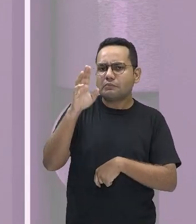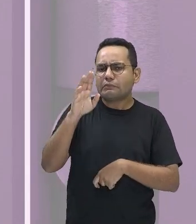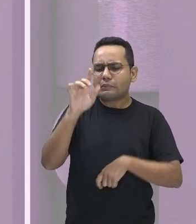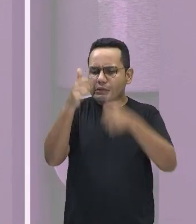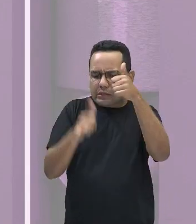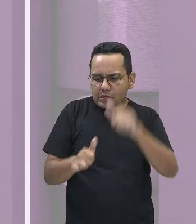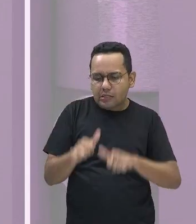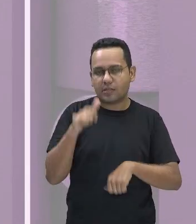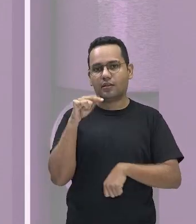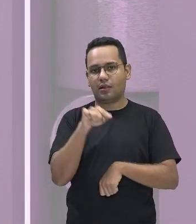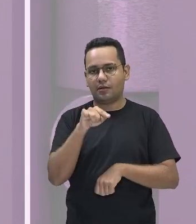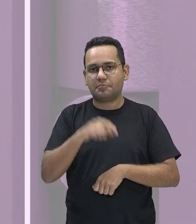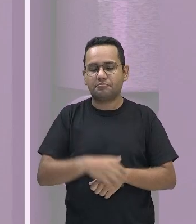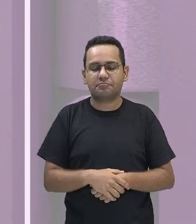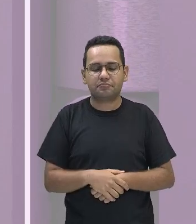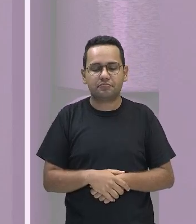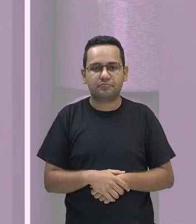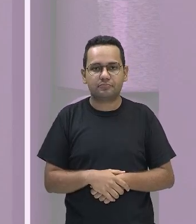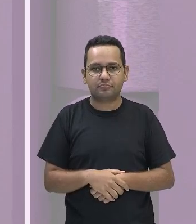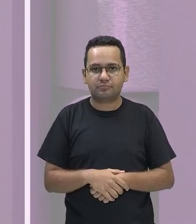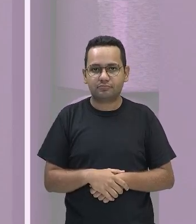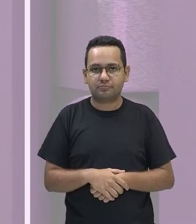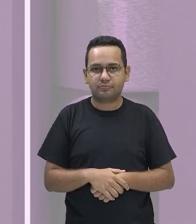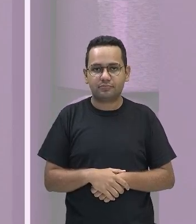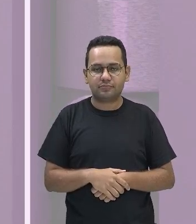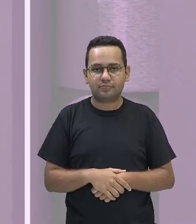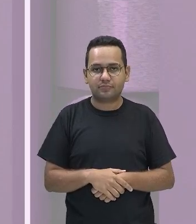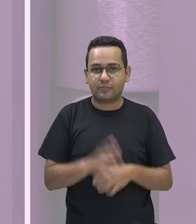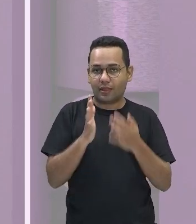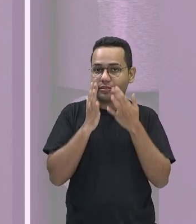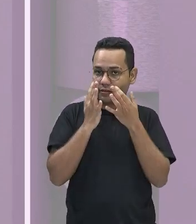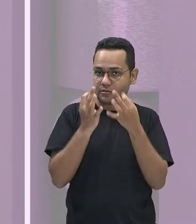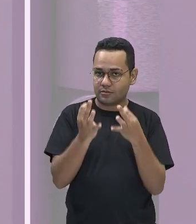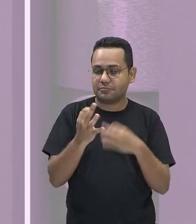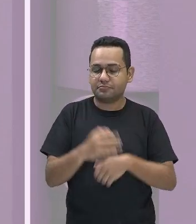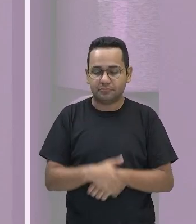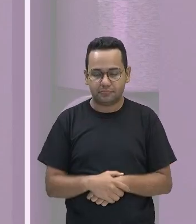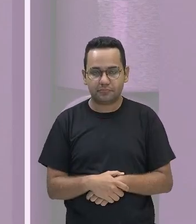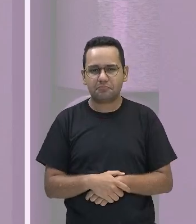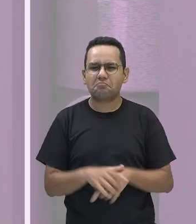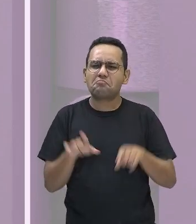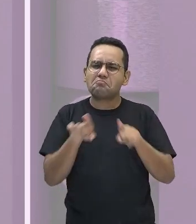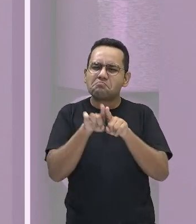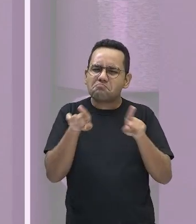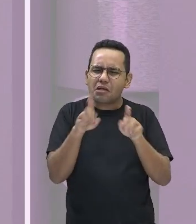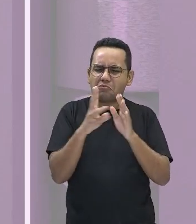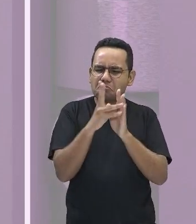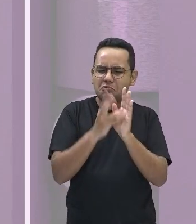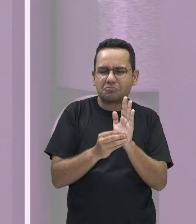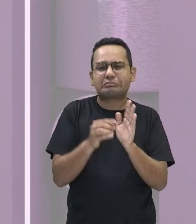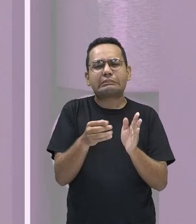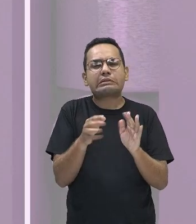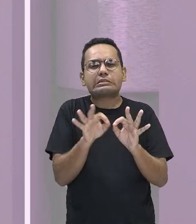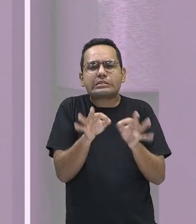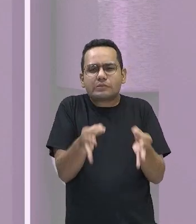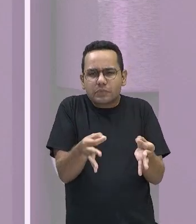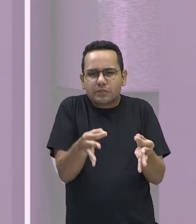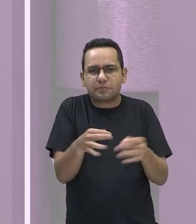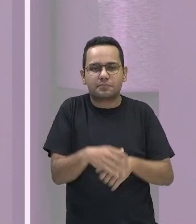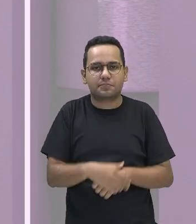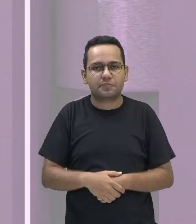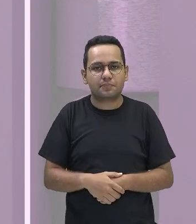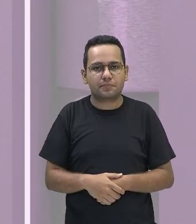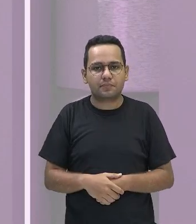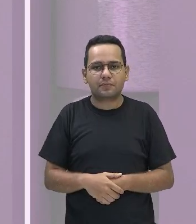interpretar gráficos. Então, preste bem atenção para você saber ali, é um conteúdo tecnicamente fácil, mas para